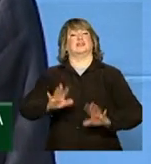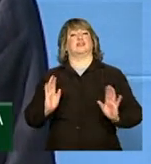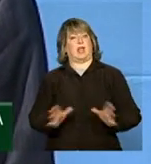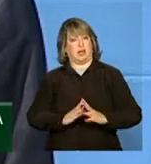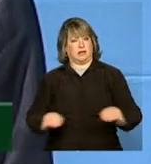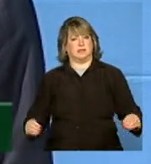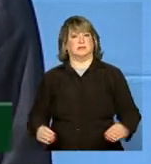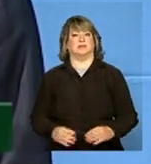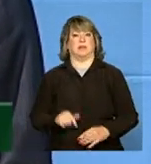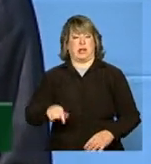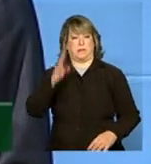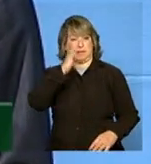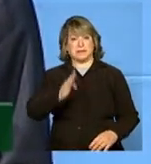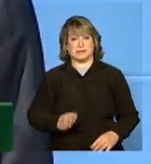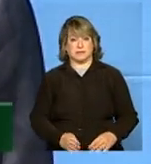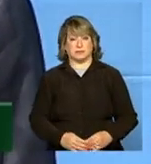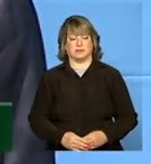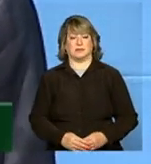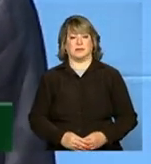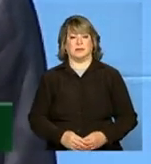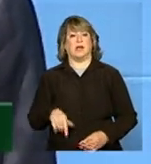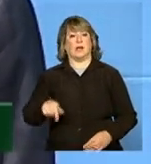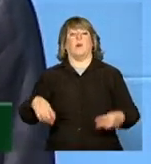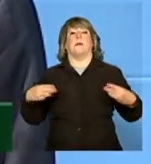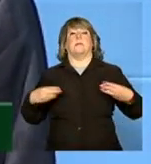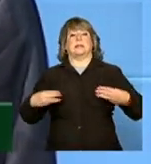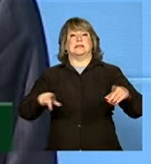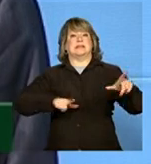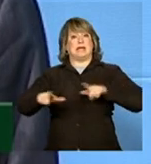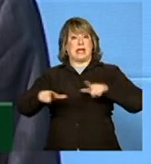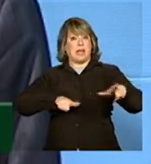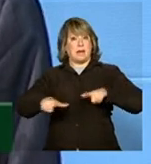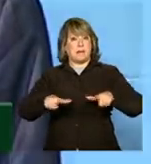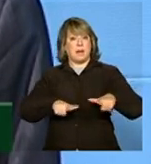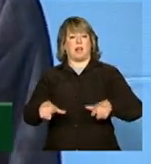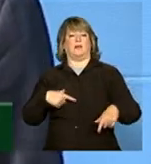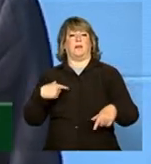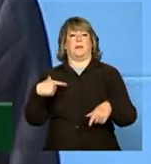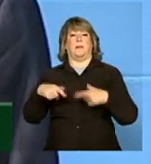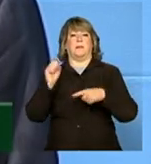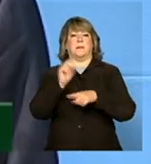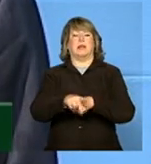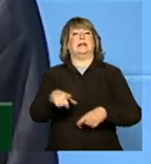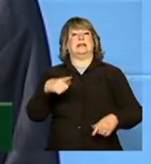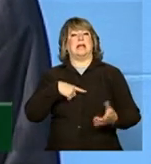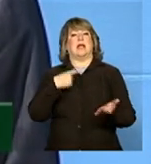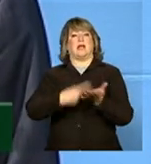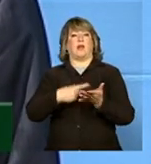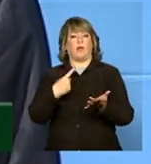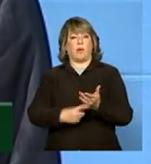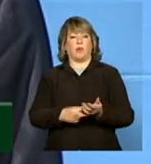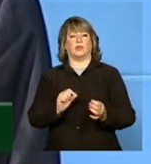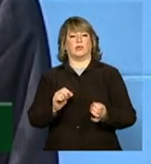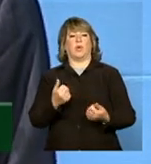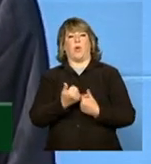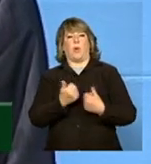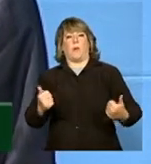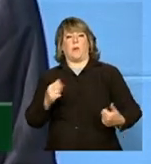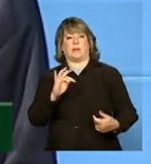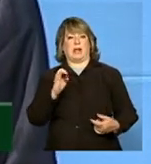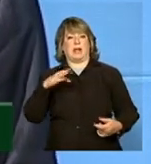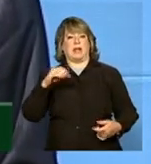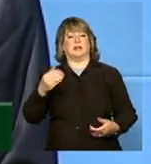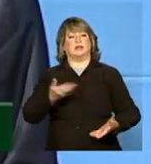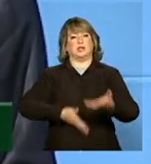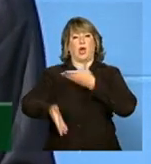Brasil. O Ministério do Trabalho e Emprego tem acordos firmados de cooperação técnica e troca de experiências